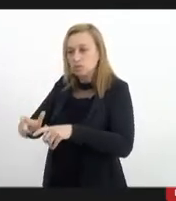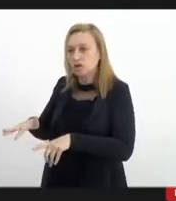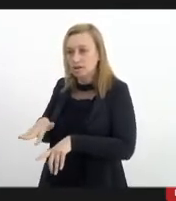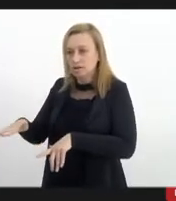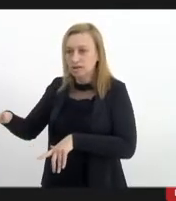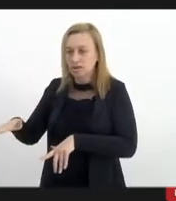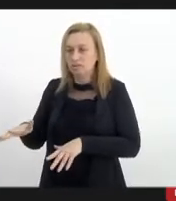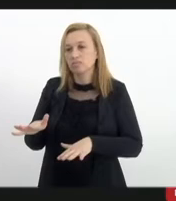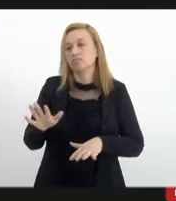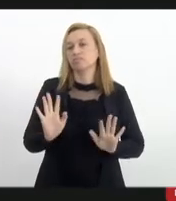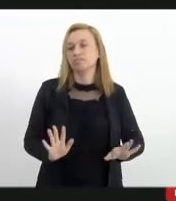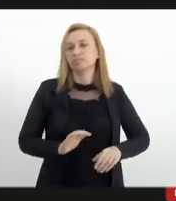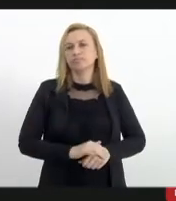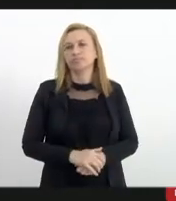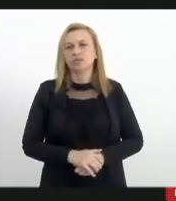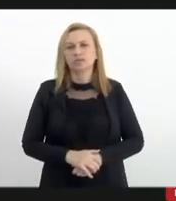isso.